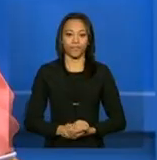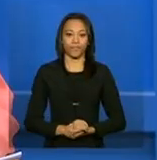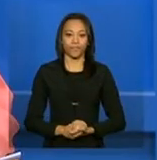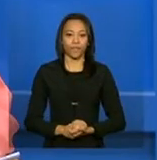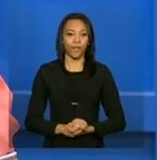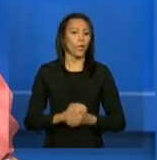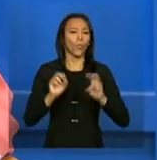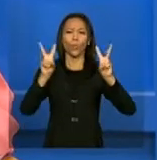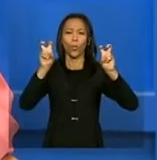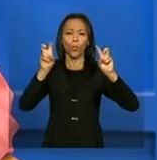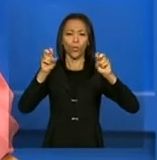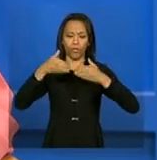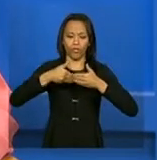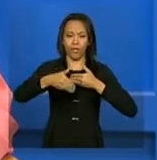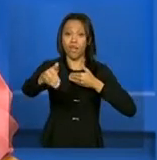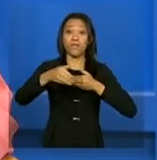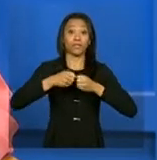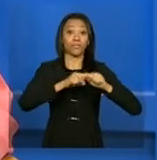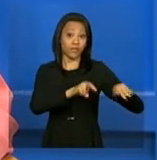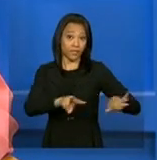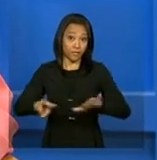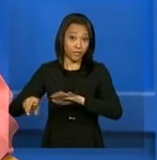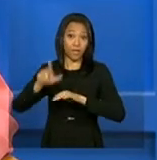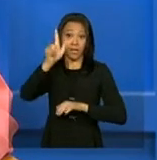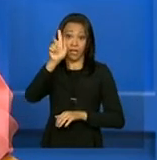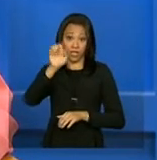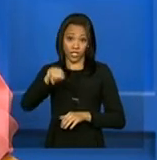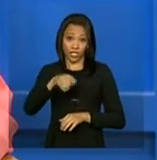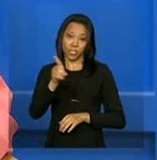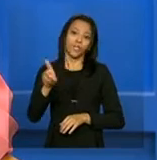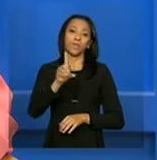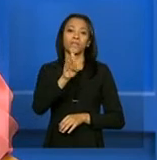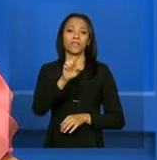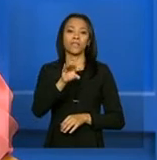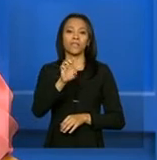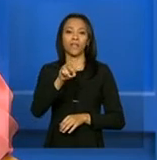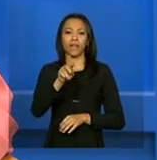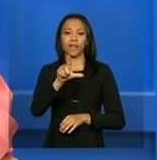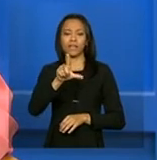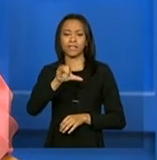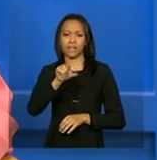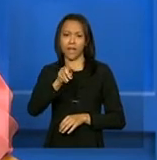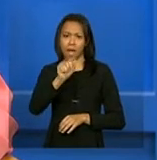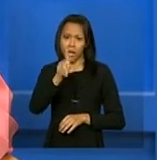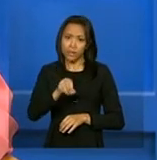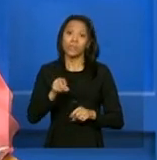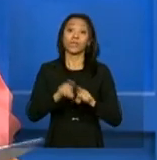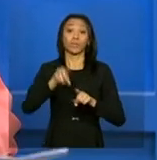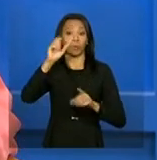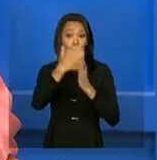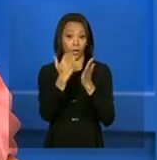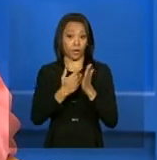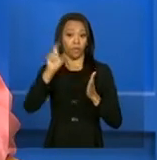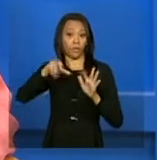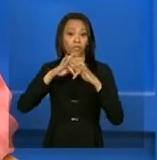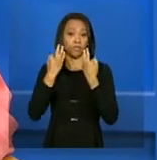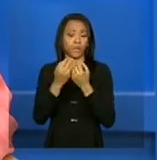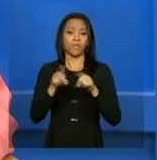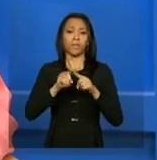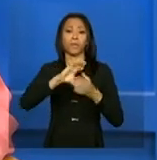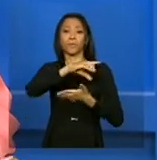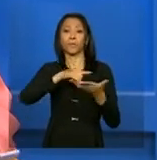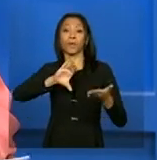O tema desta semana é a gestão descentralizada do programa Bolsa Família e do Cadastro Único. Neste bloco,